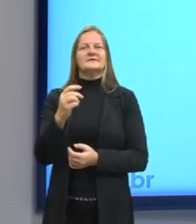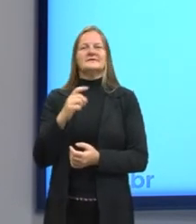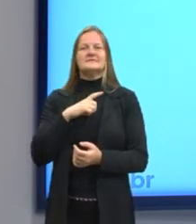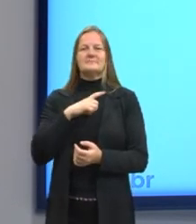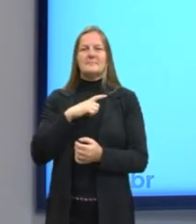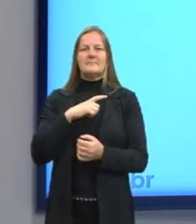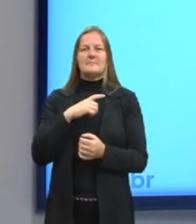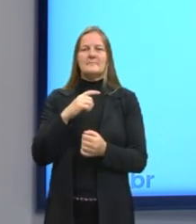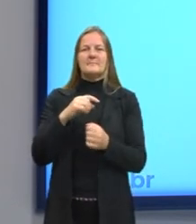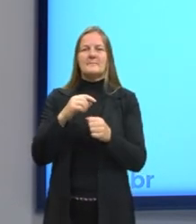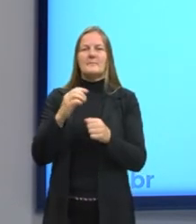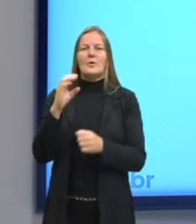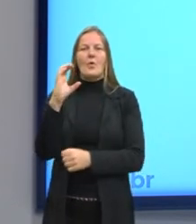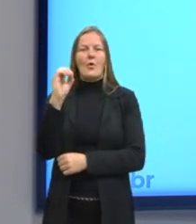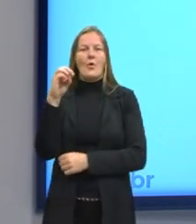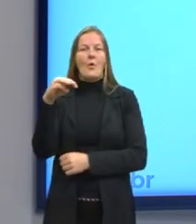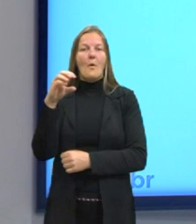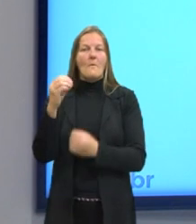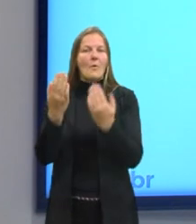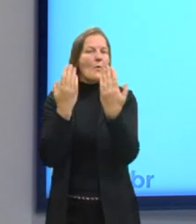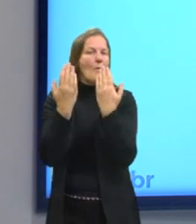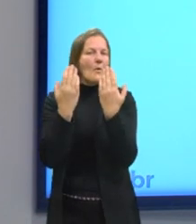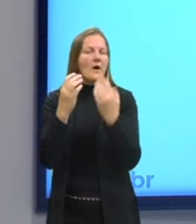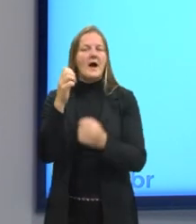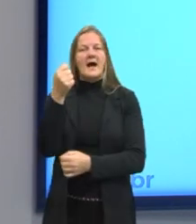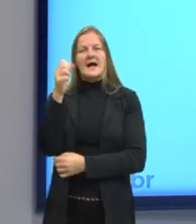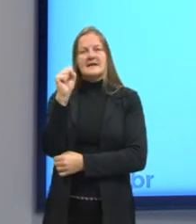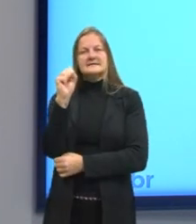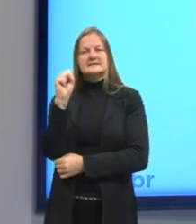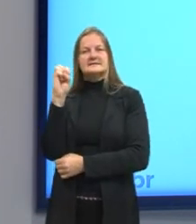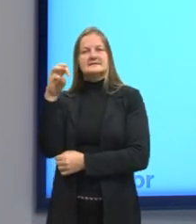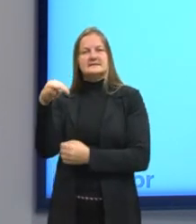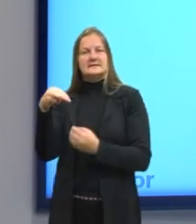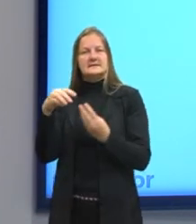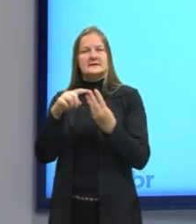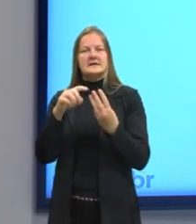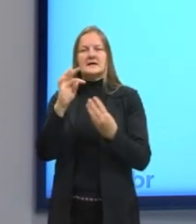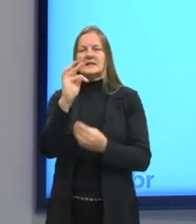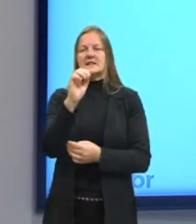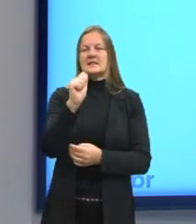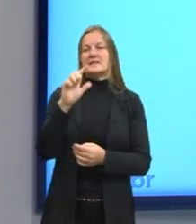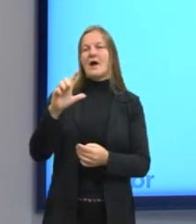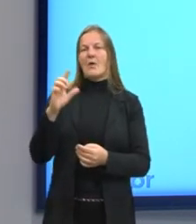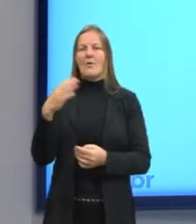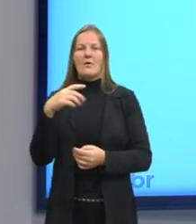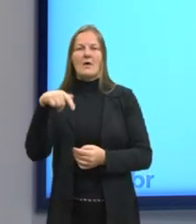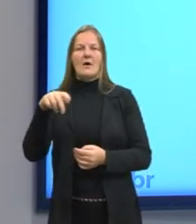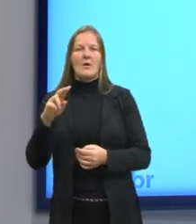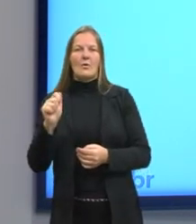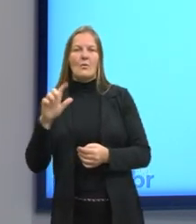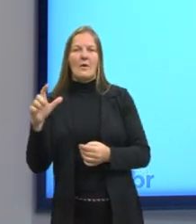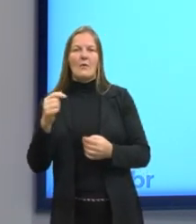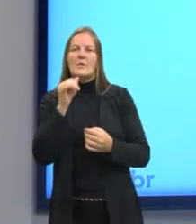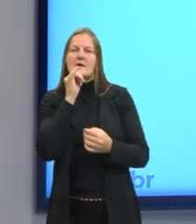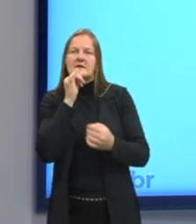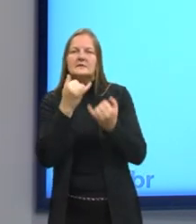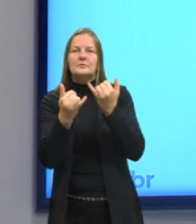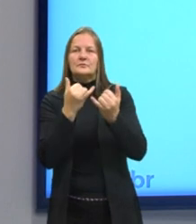mais são o como, assim e o tal qual. Olhem ali o exemplo.